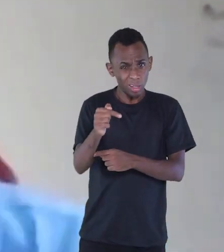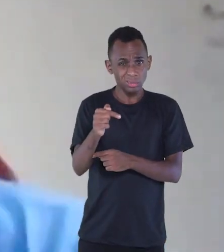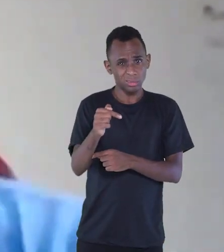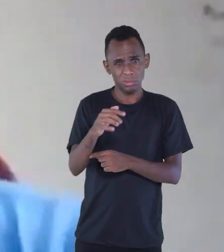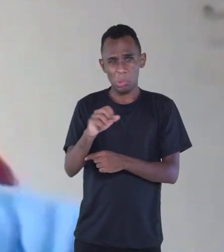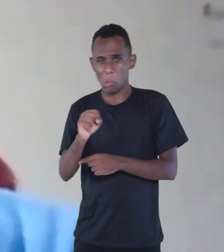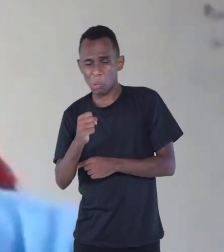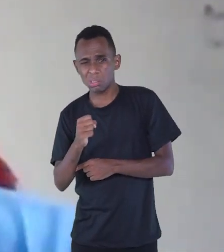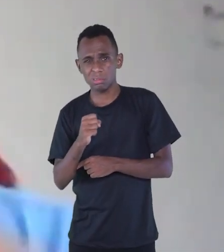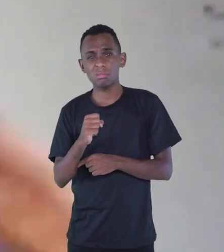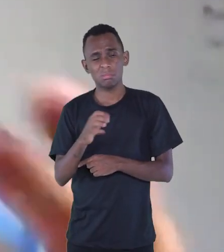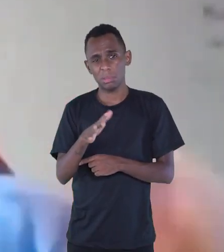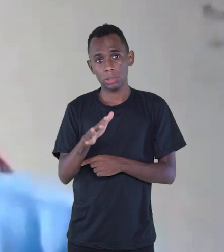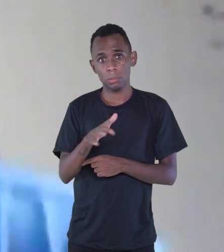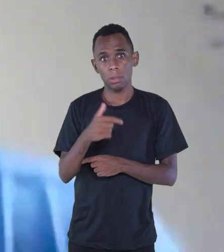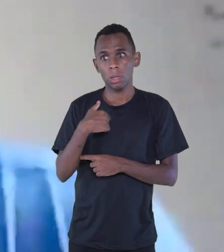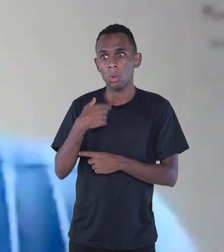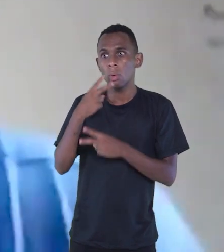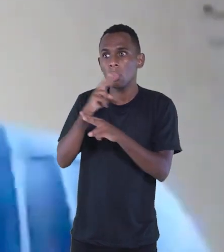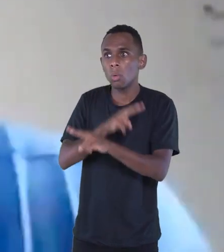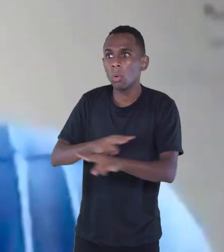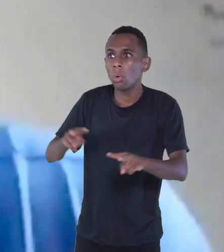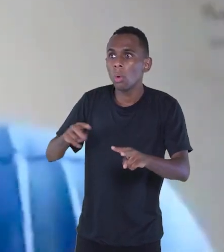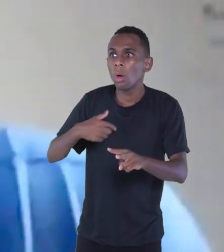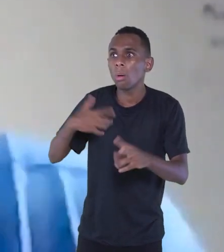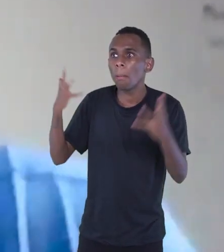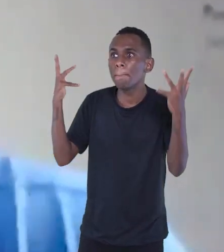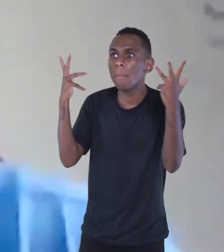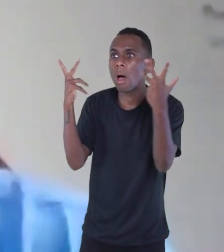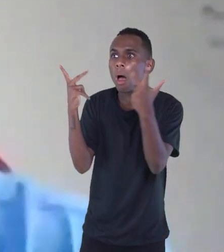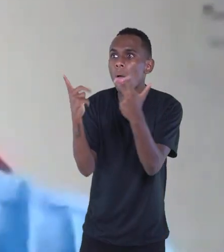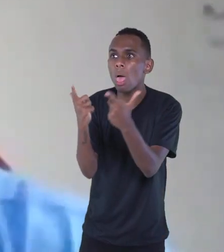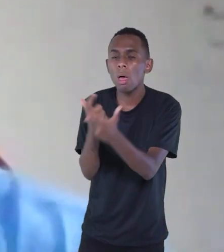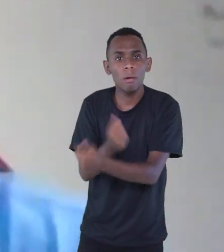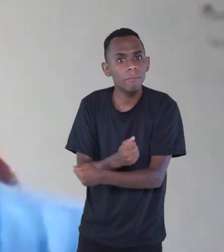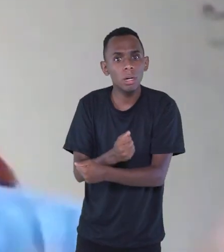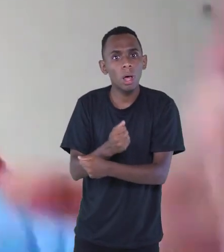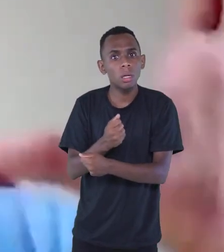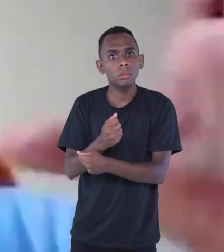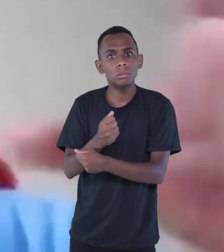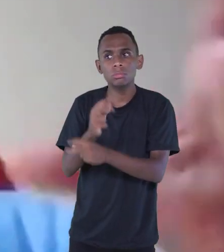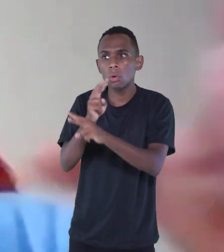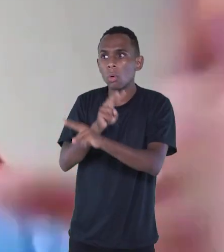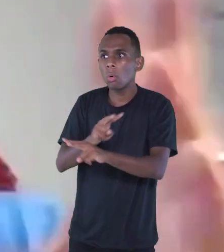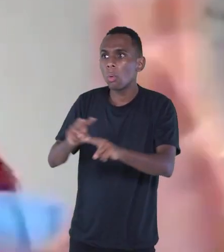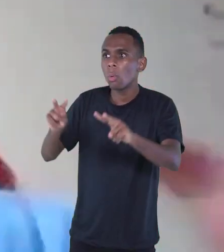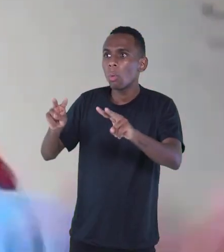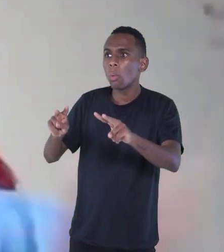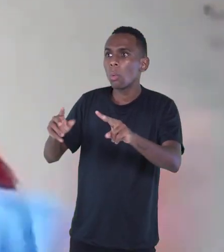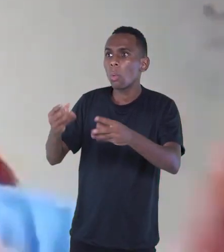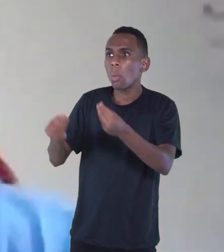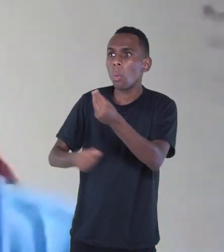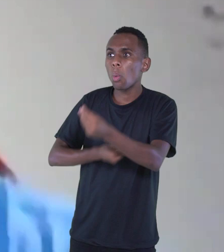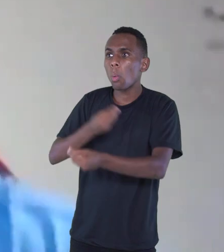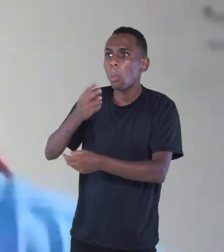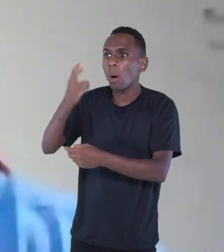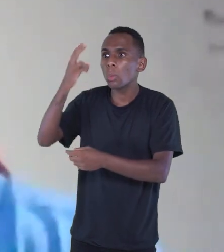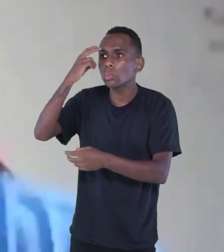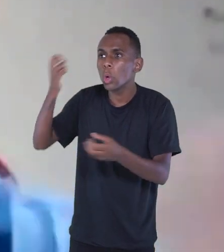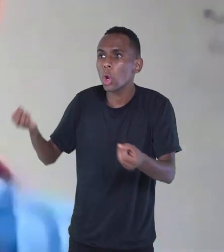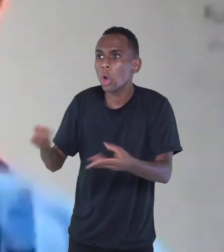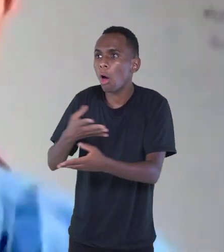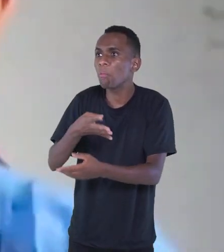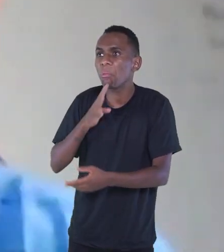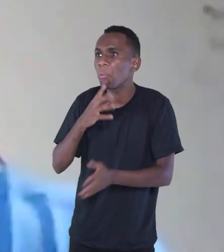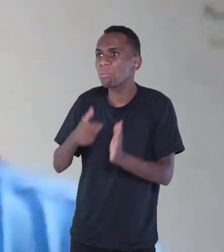oito anos, aquilo me arrebatou, eu fiquei maravilhado com aquele universo, com aquela cultura que eu não conhecia.